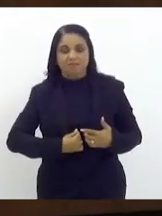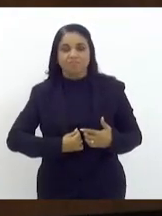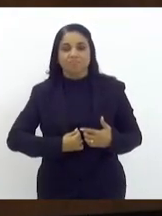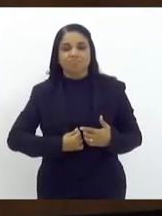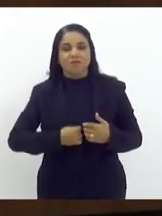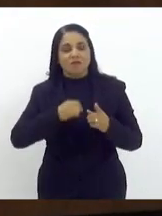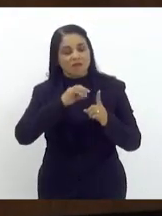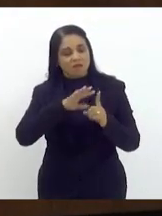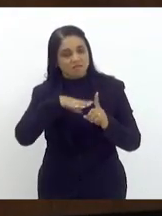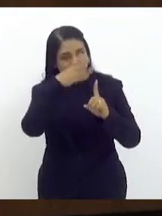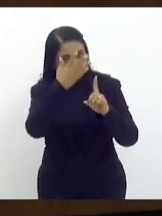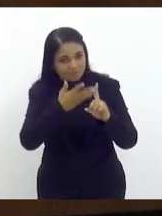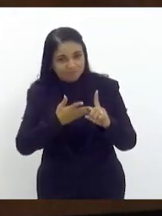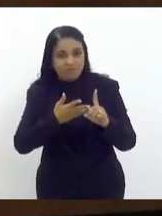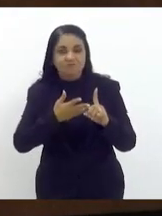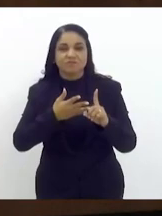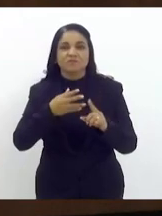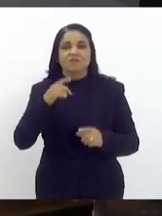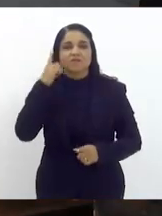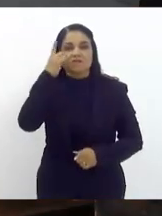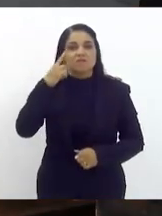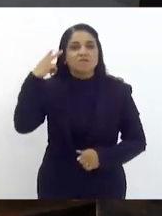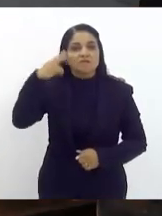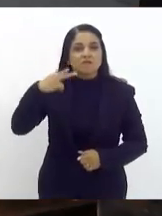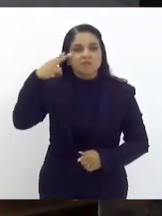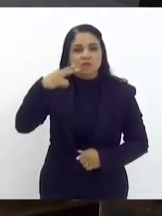vereadora Rosa Fernandes. Muito obrigado, senhor presidente.